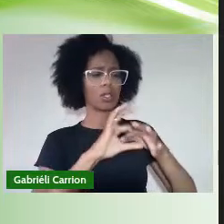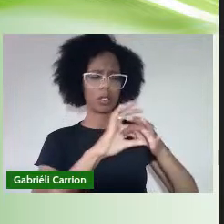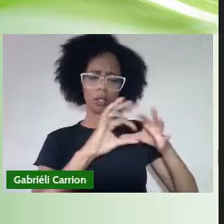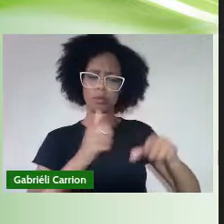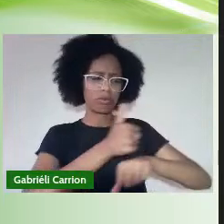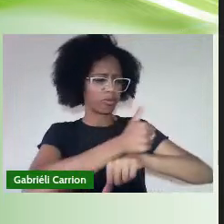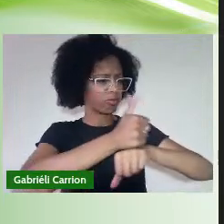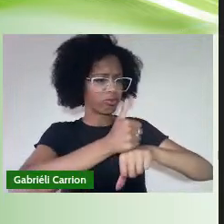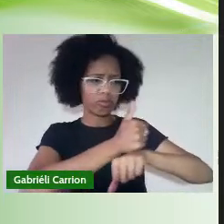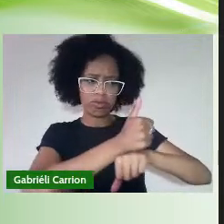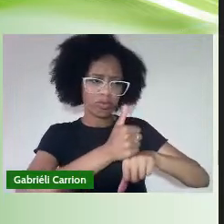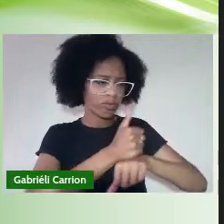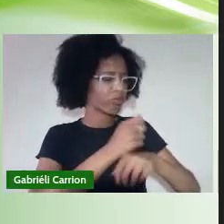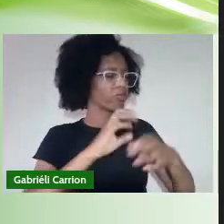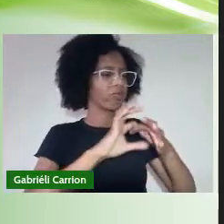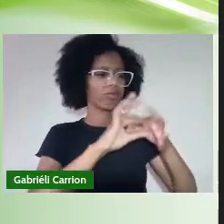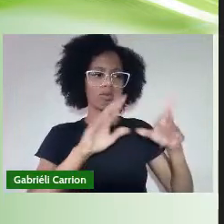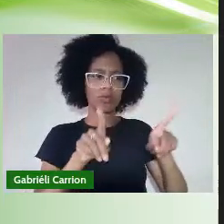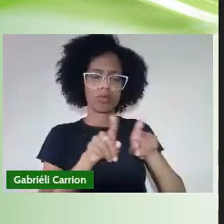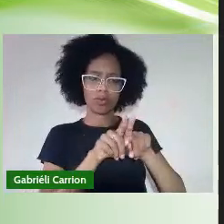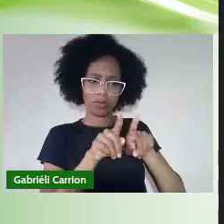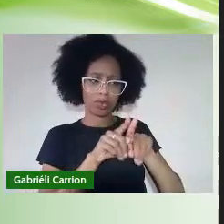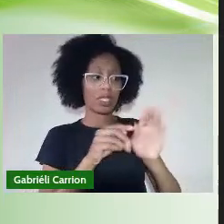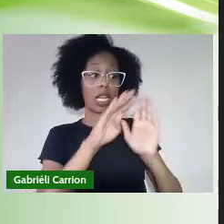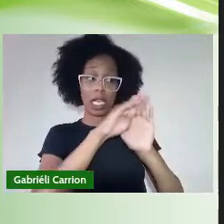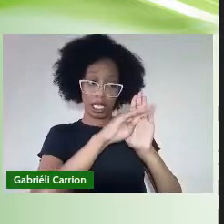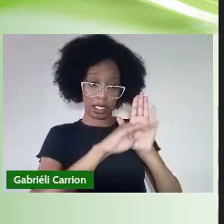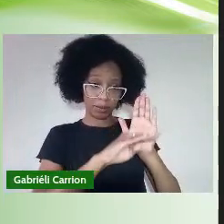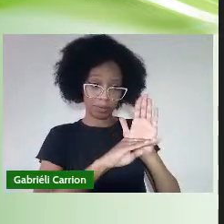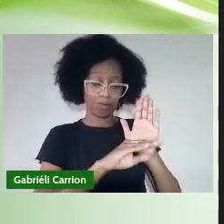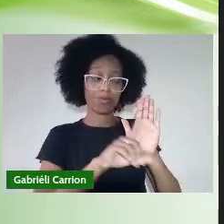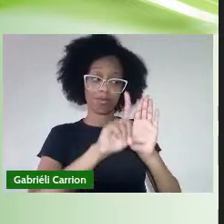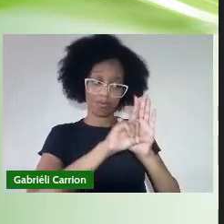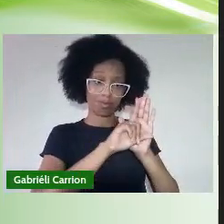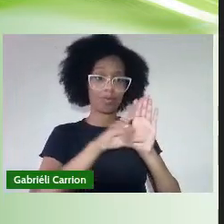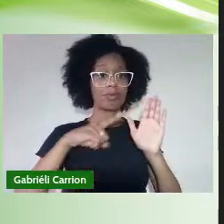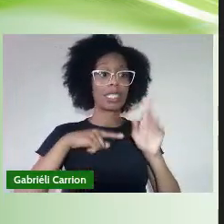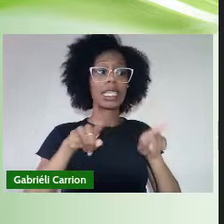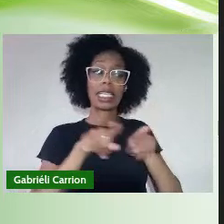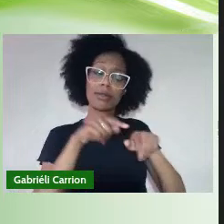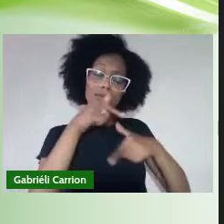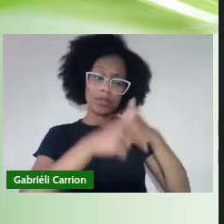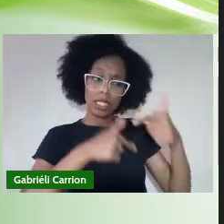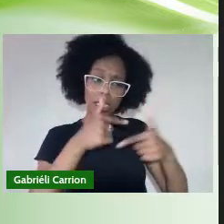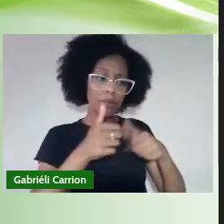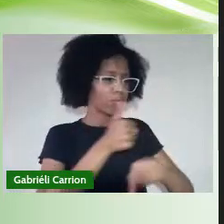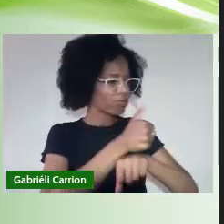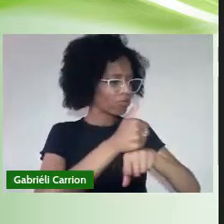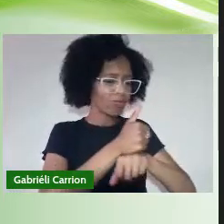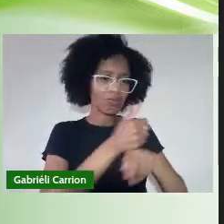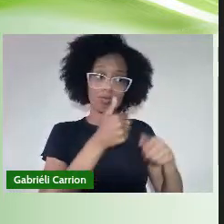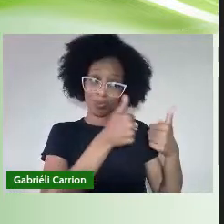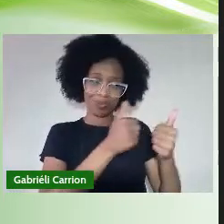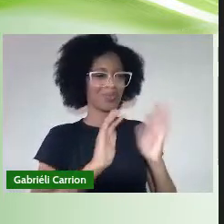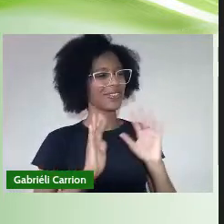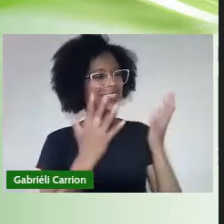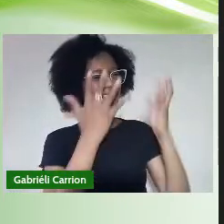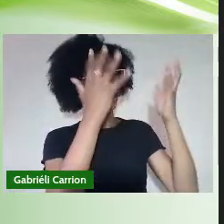direitos e prerrogativas previstos em lei E para o exercício de sua profissão Parabéns, Ítalo